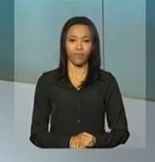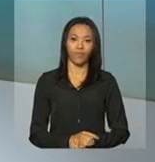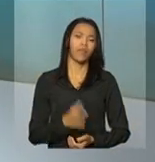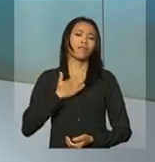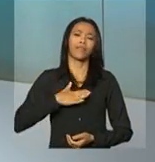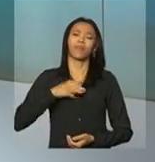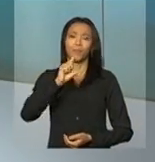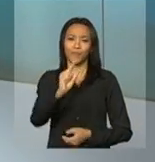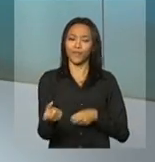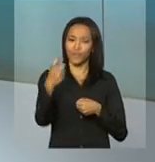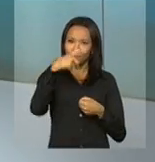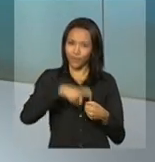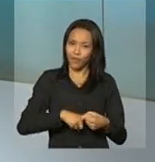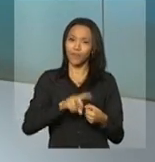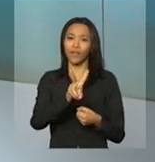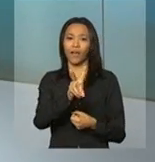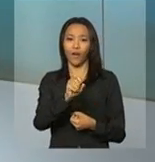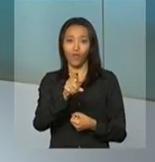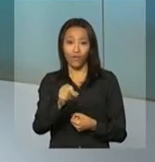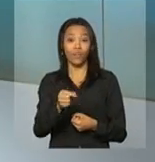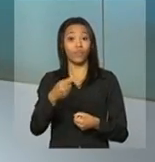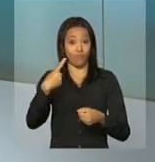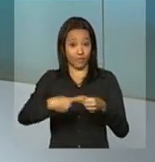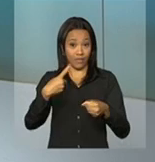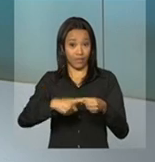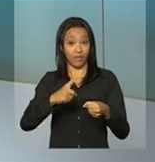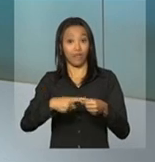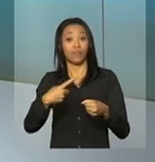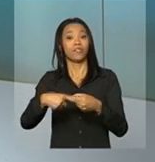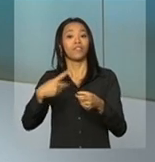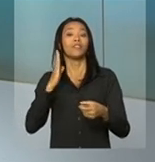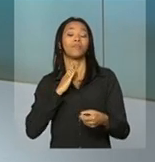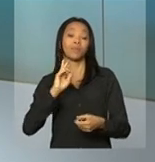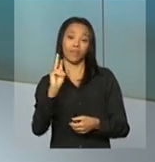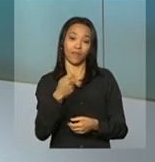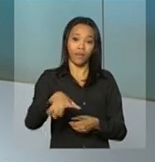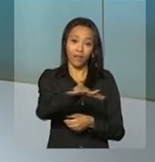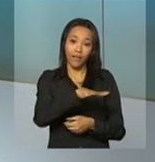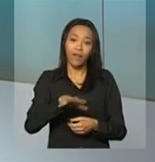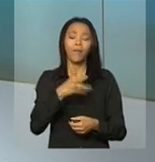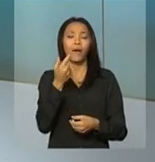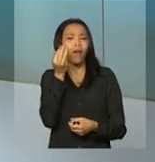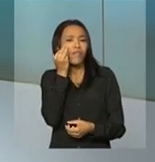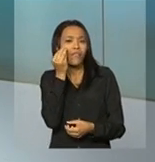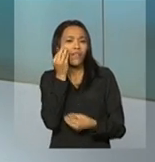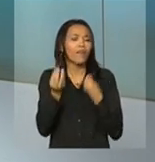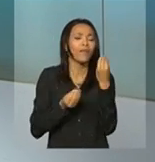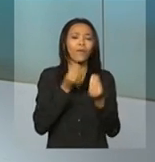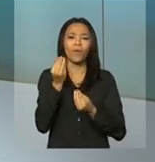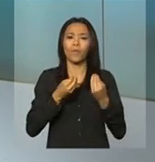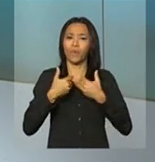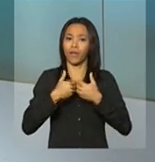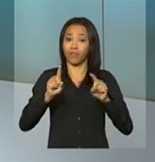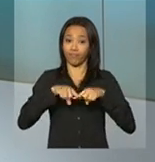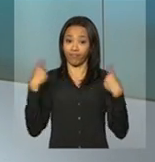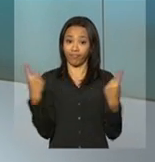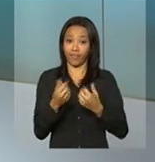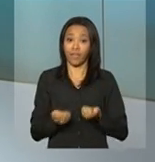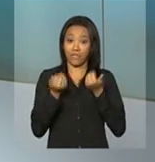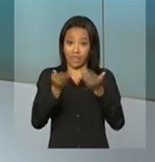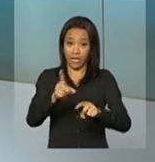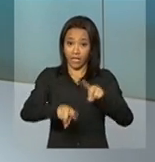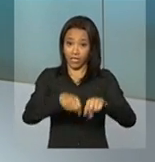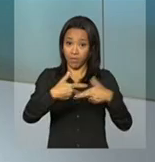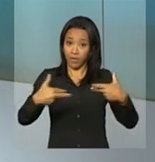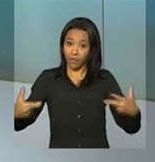E daqui a pouco a gente volta ao vivo a Betim, na região metropolitana de Belo Horizonte, para acompanhar a cerimônia de entrega dos equipamentos